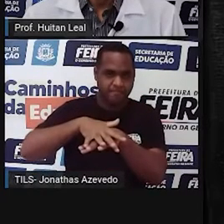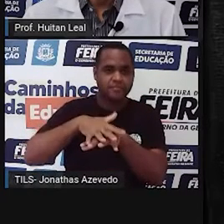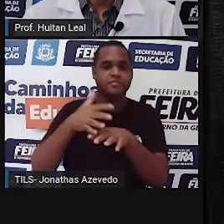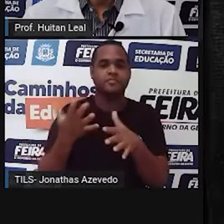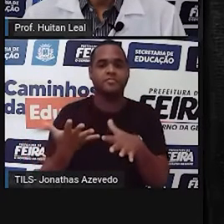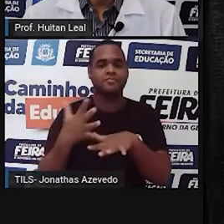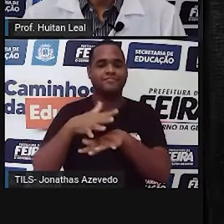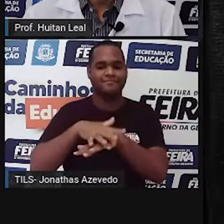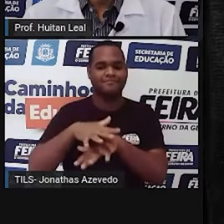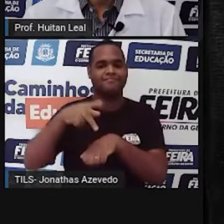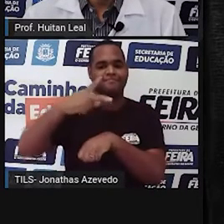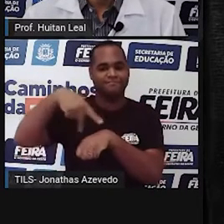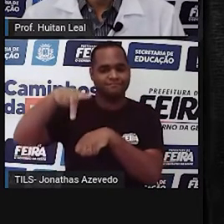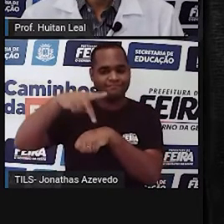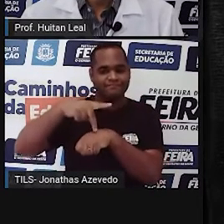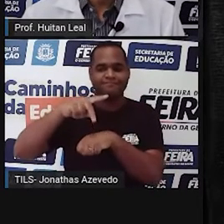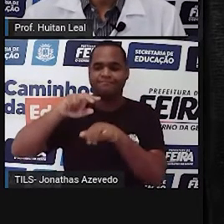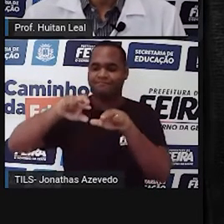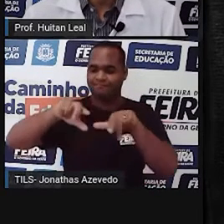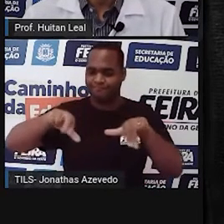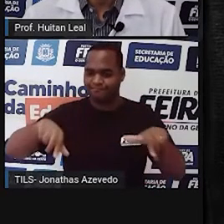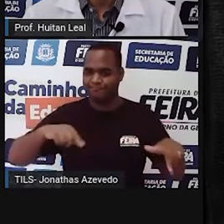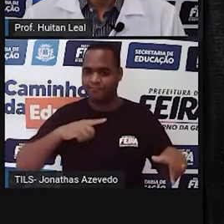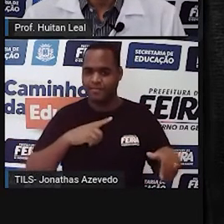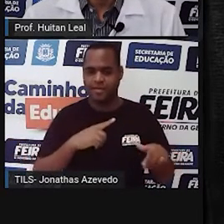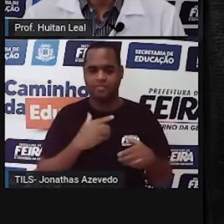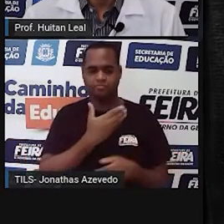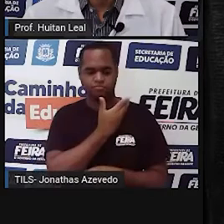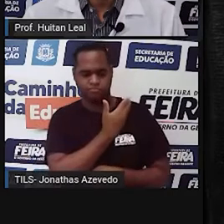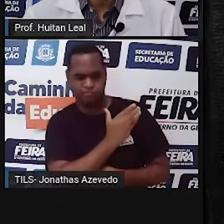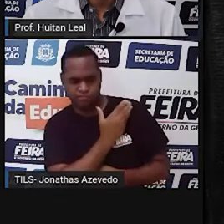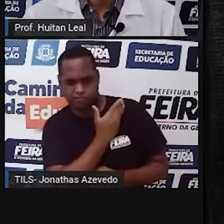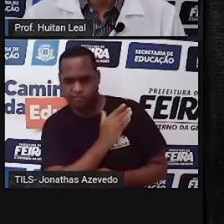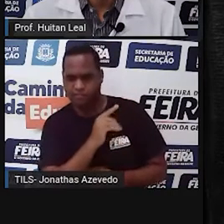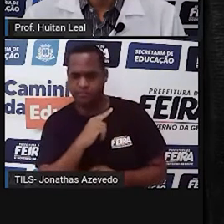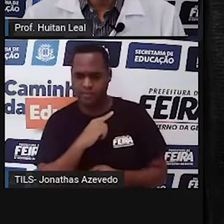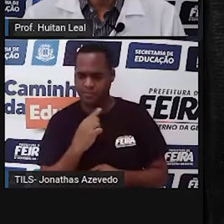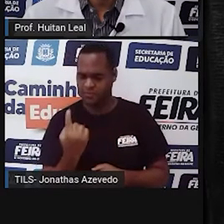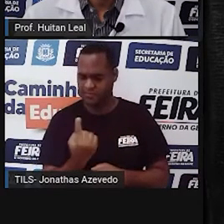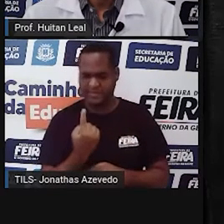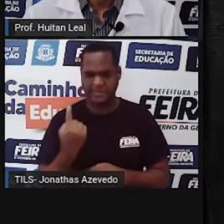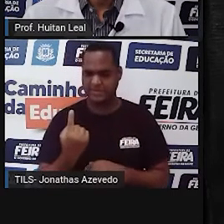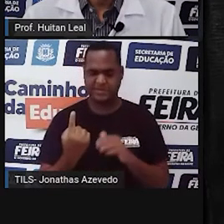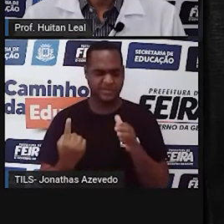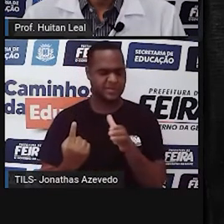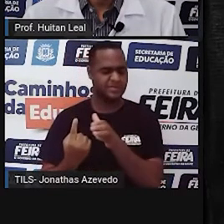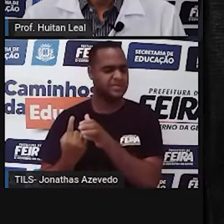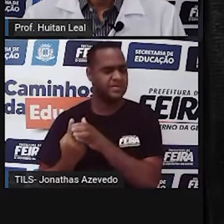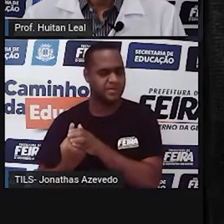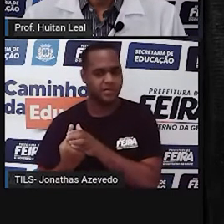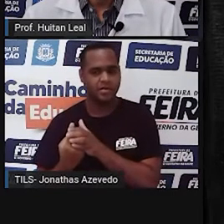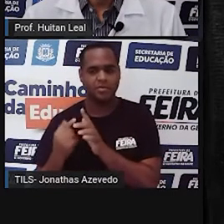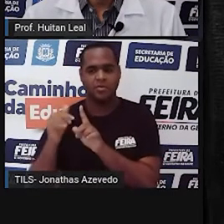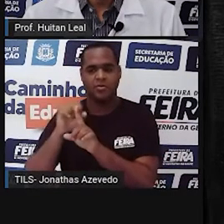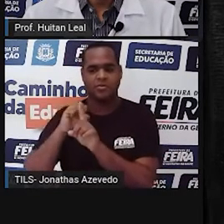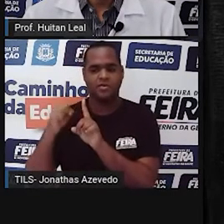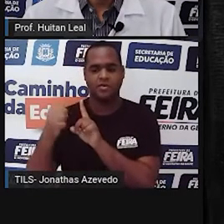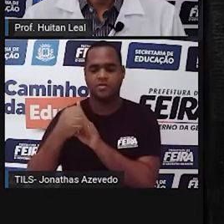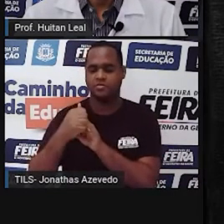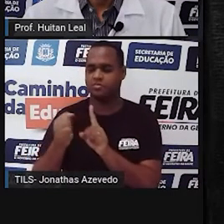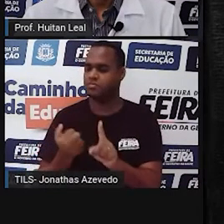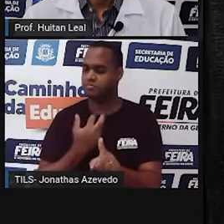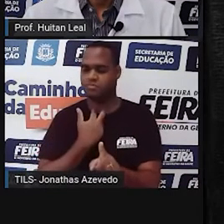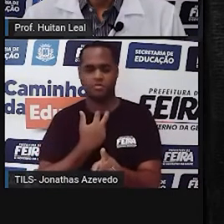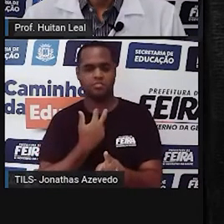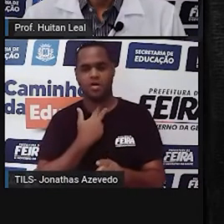Num país tão diverso, a gente não pode ter preconceito, a gente não pode isolar ninguém do meio da nossa sociedade.